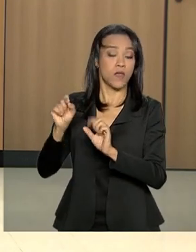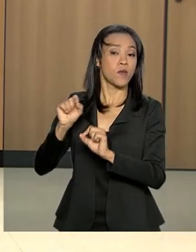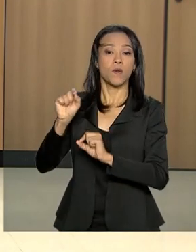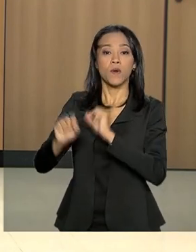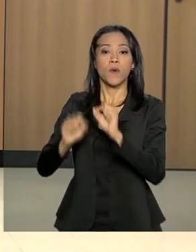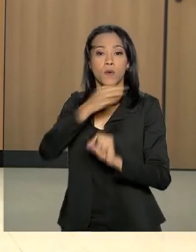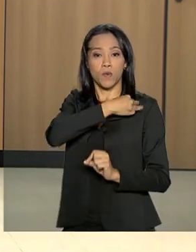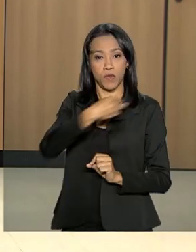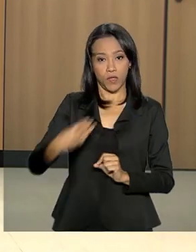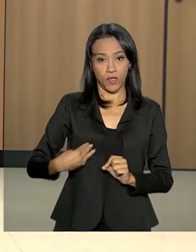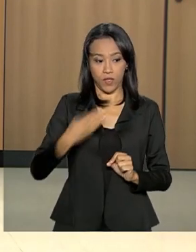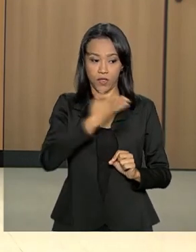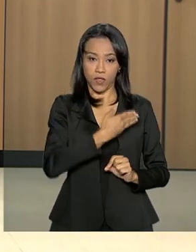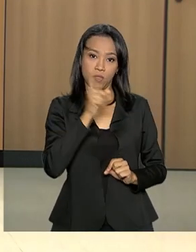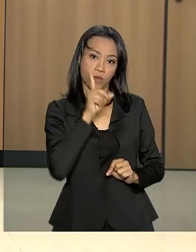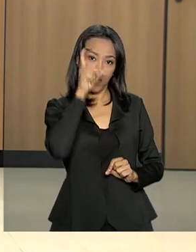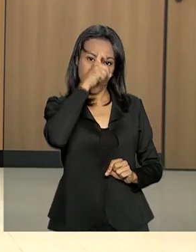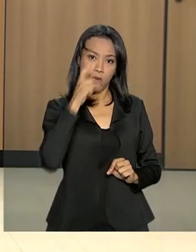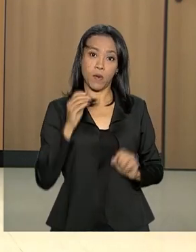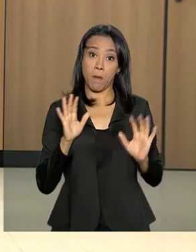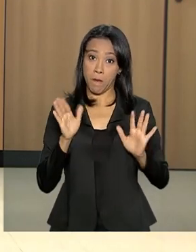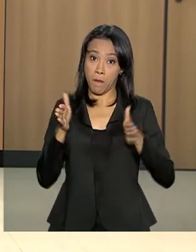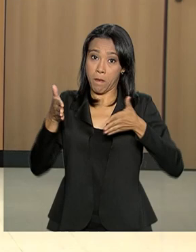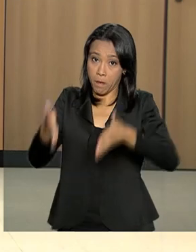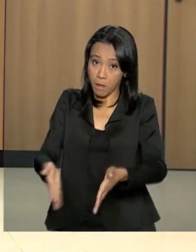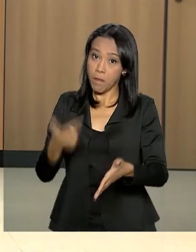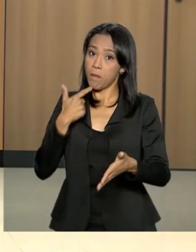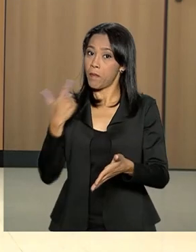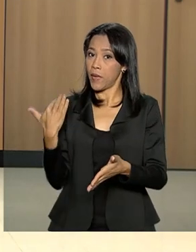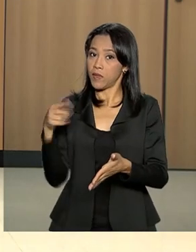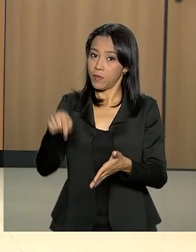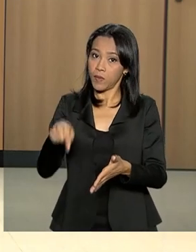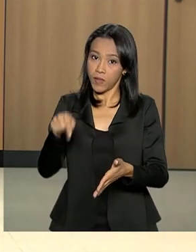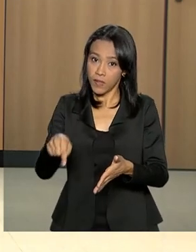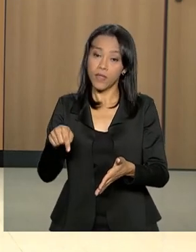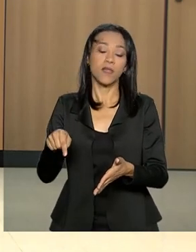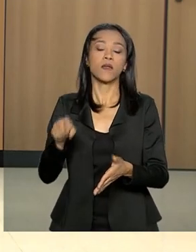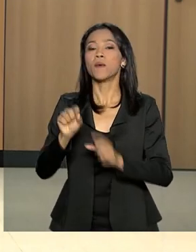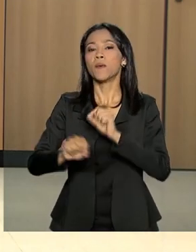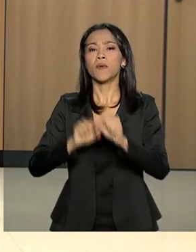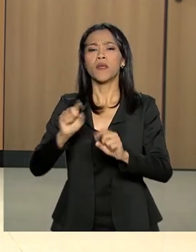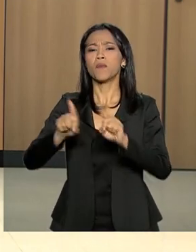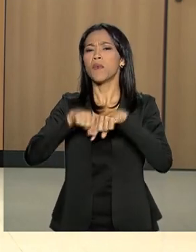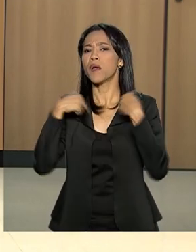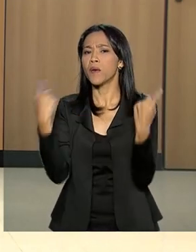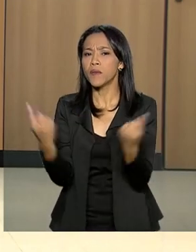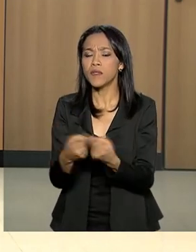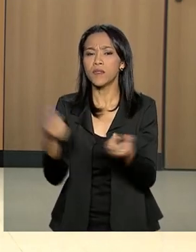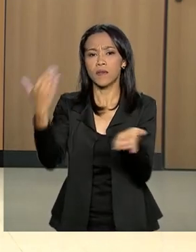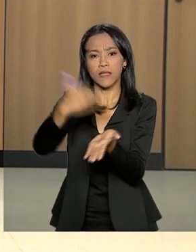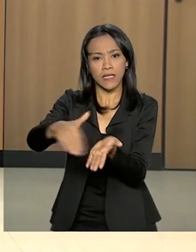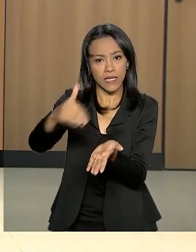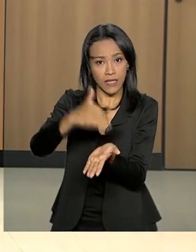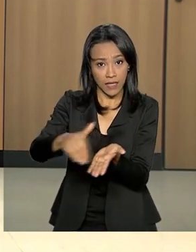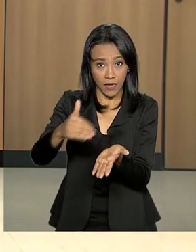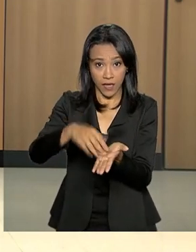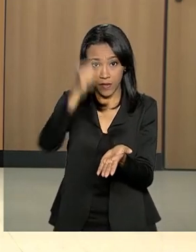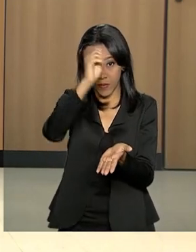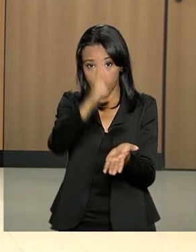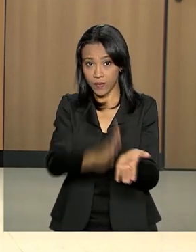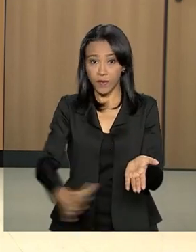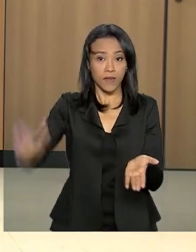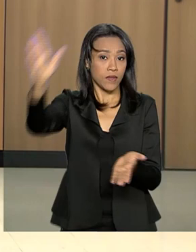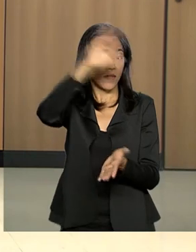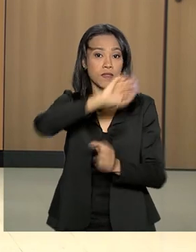o ministro Sérgio Moro participou aqui no Ministério da Justiça e Segurança Pública de uma reunião com o secretário nacional de